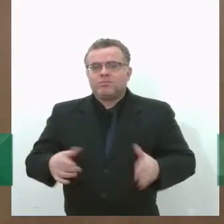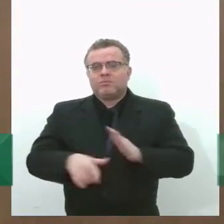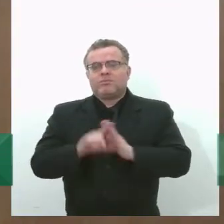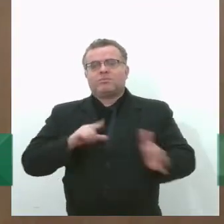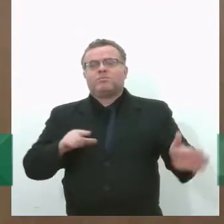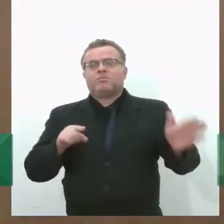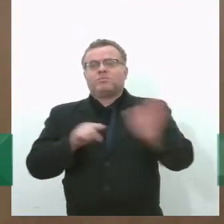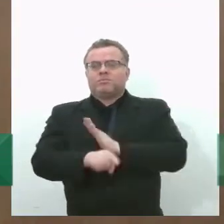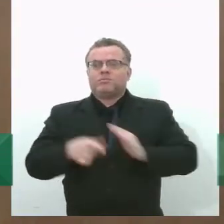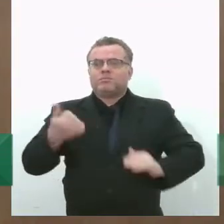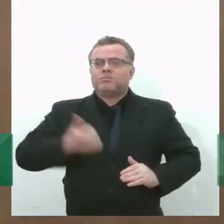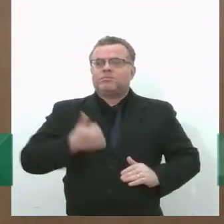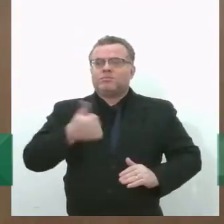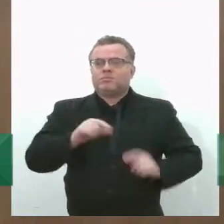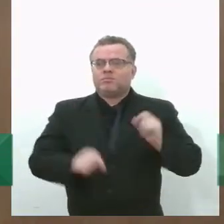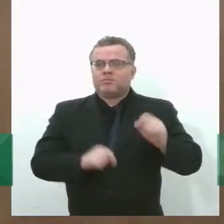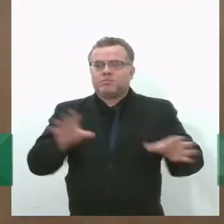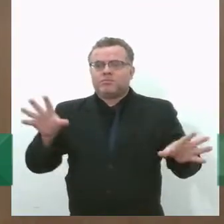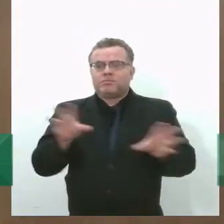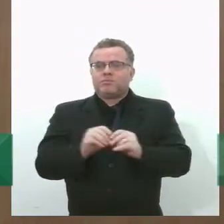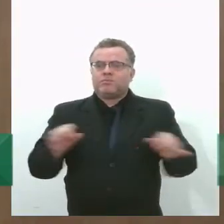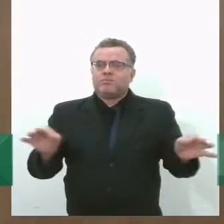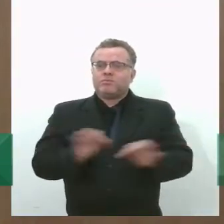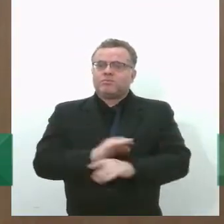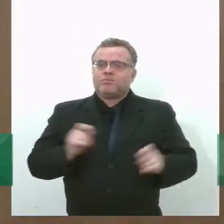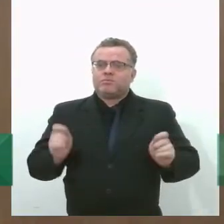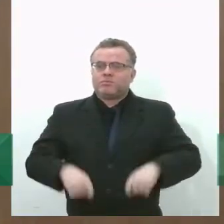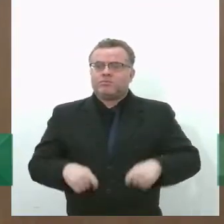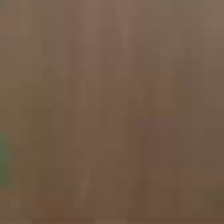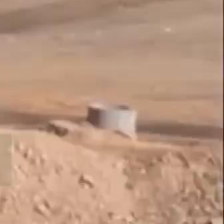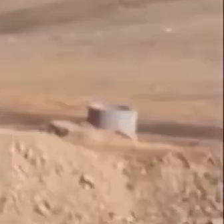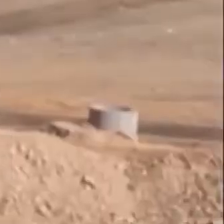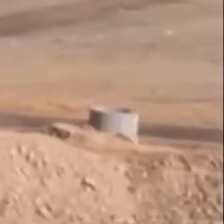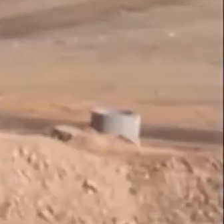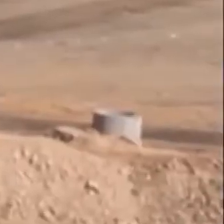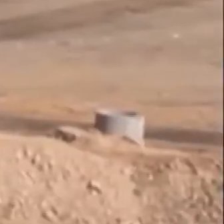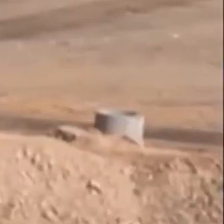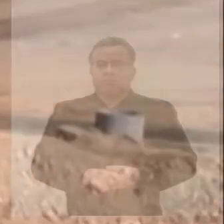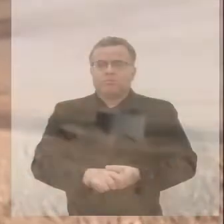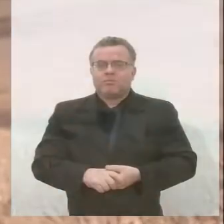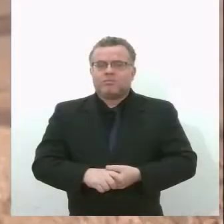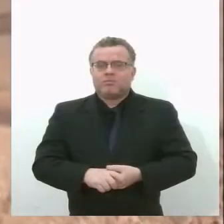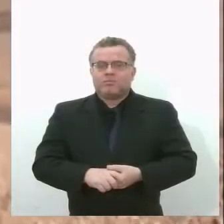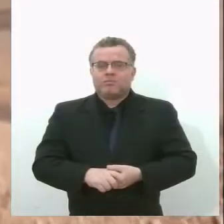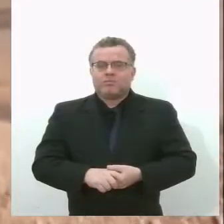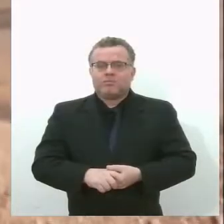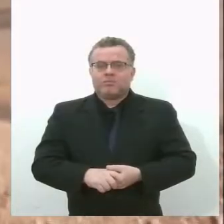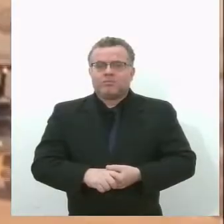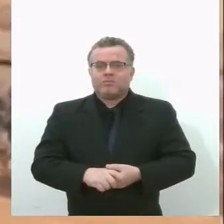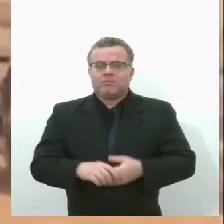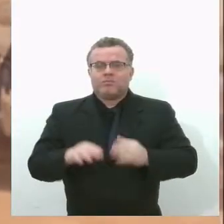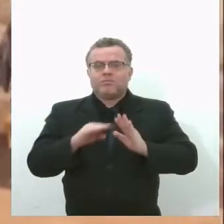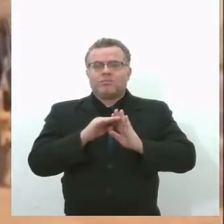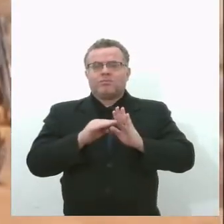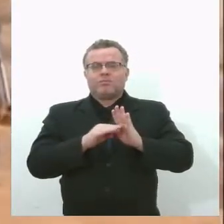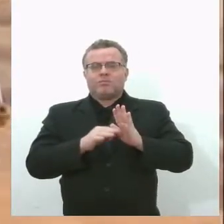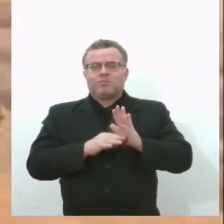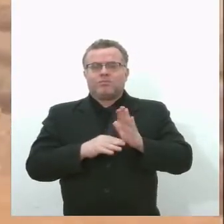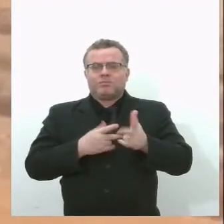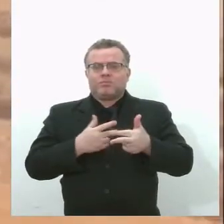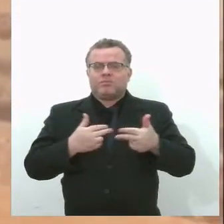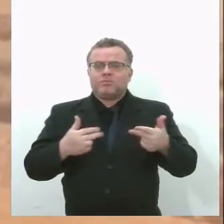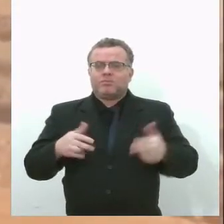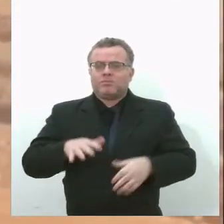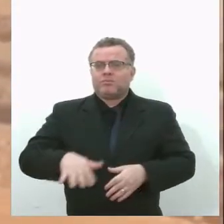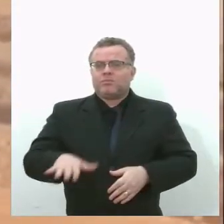vídeo que resume parte desse processo. Vamos acompanhar. O Plano Nacional de Resíduos Sólidos foi sancionado em 2010